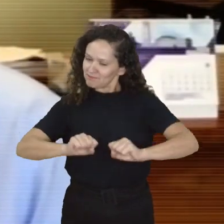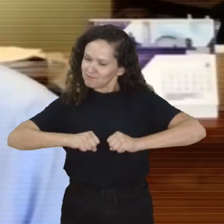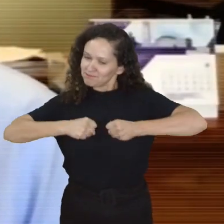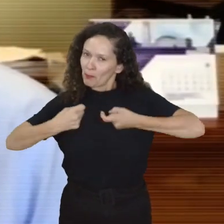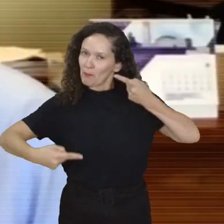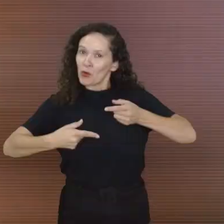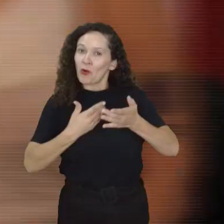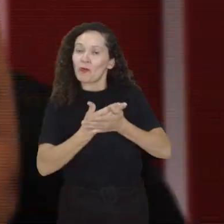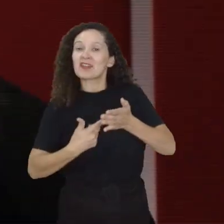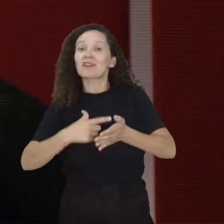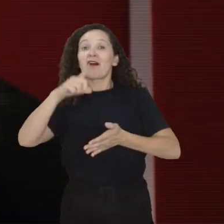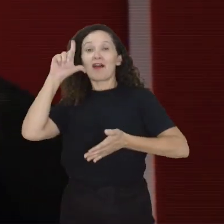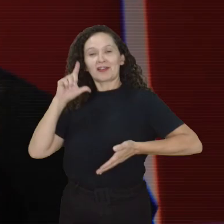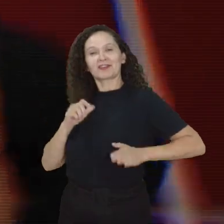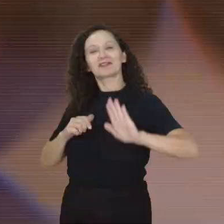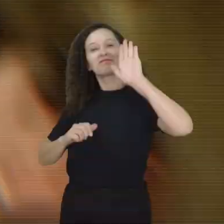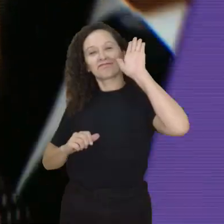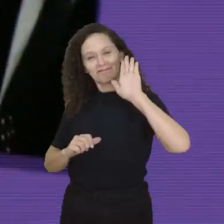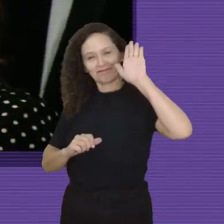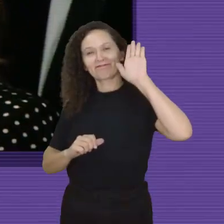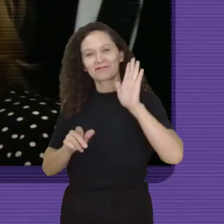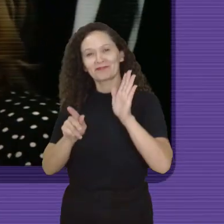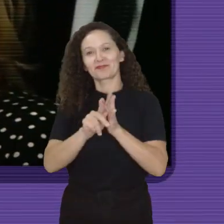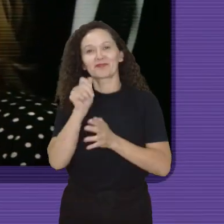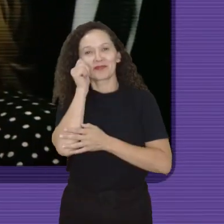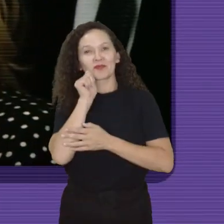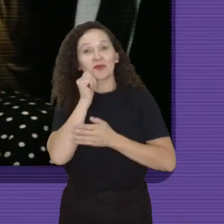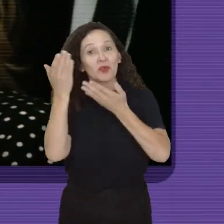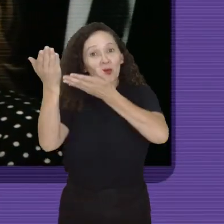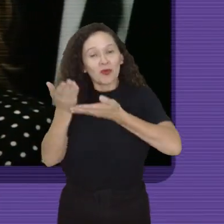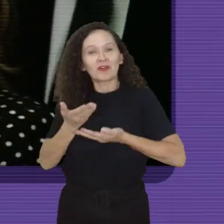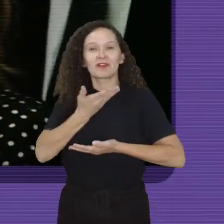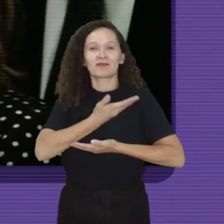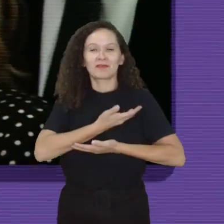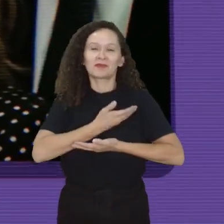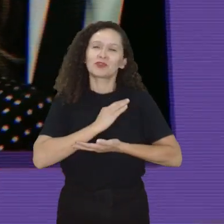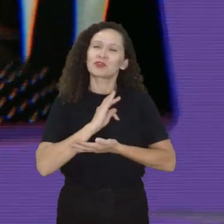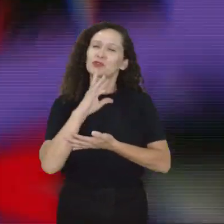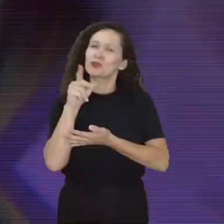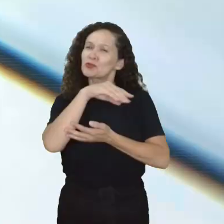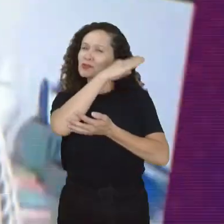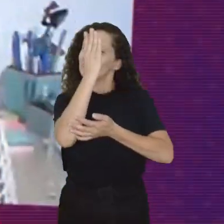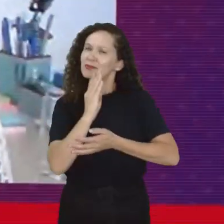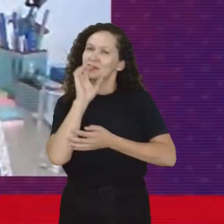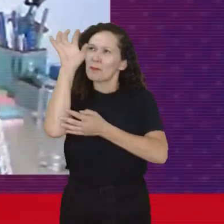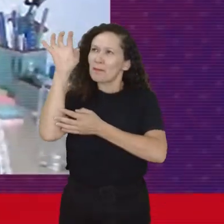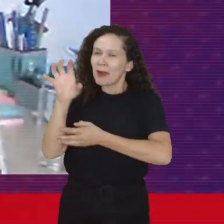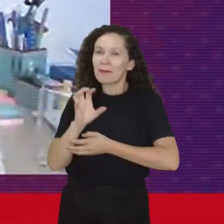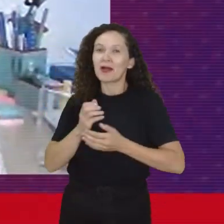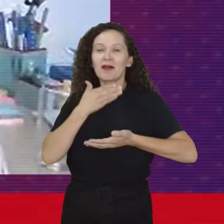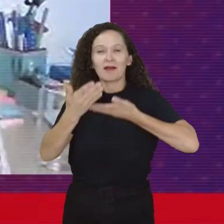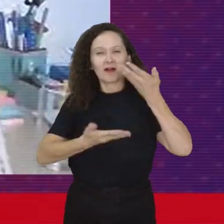político começa muito antes de se pensar em uma candidatura, convidamos companheiras de todos os cantos do país para compartilhar suas histórias e